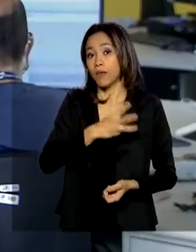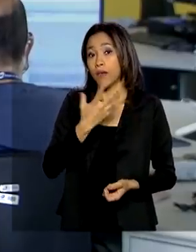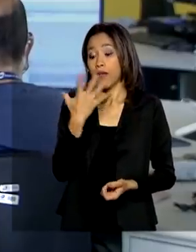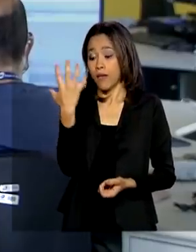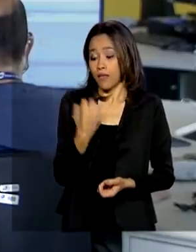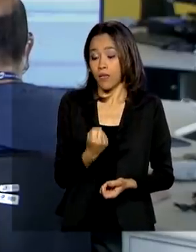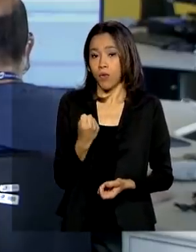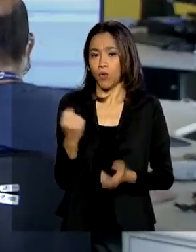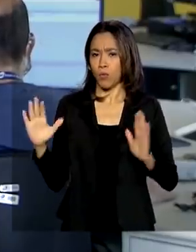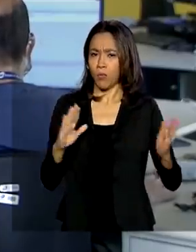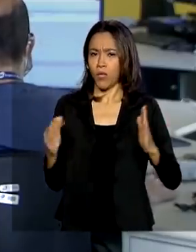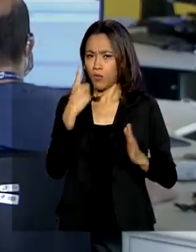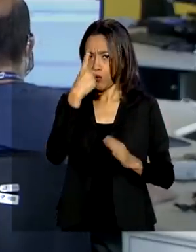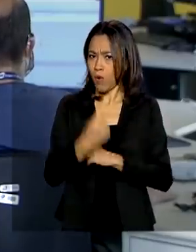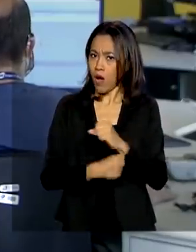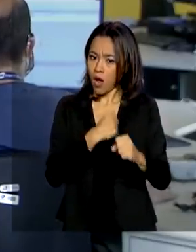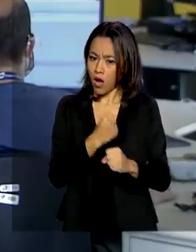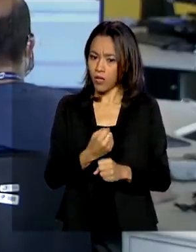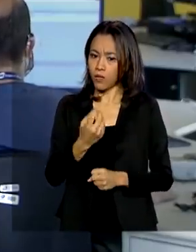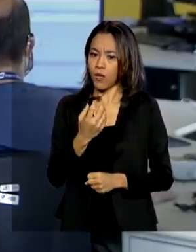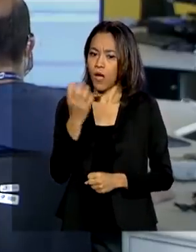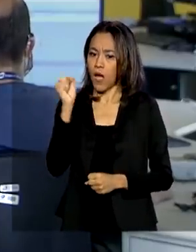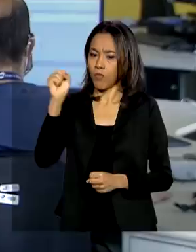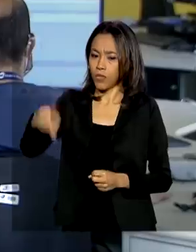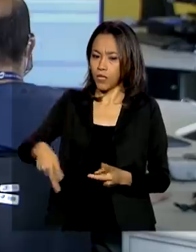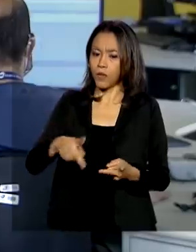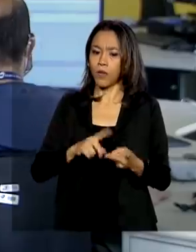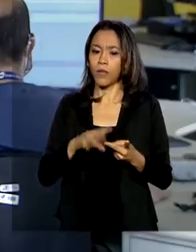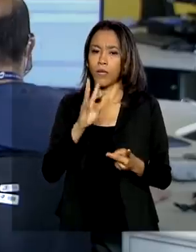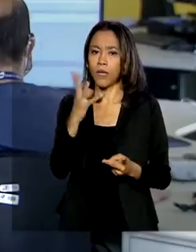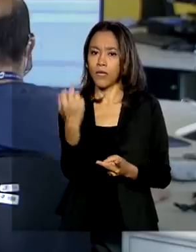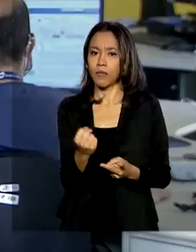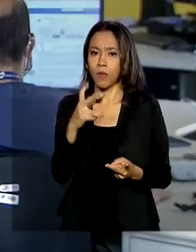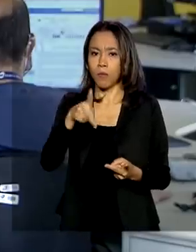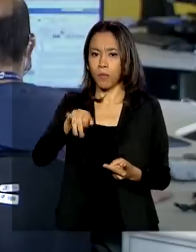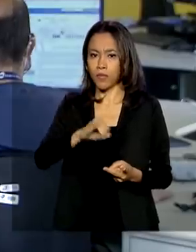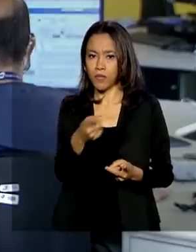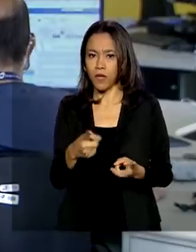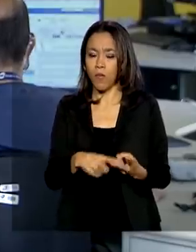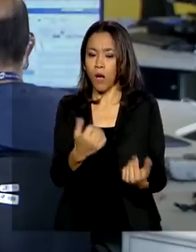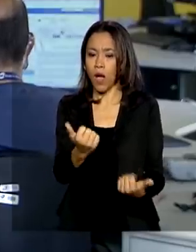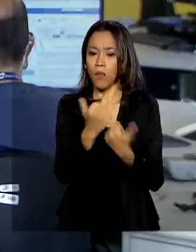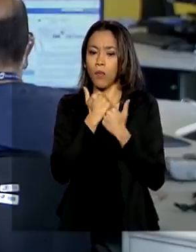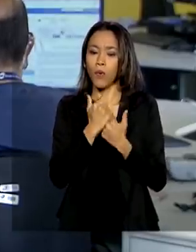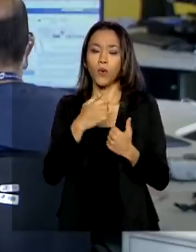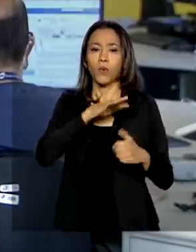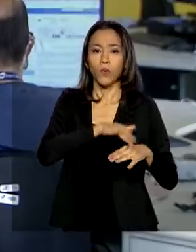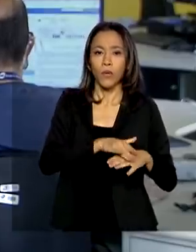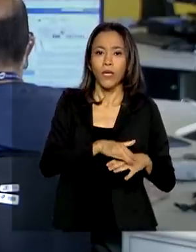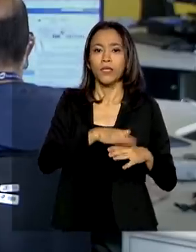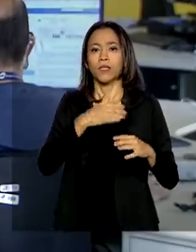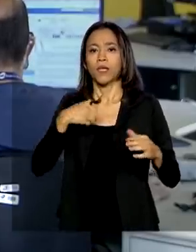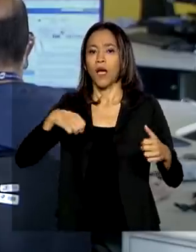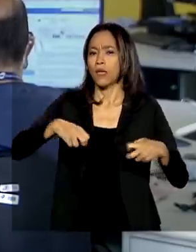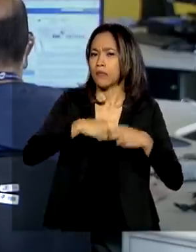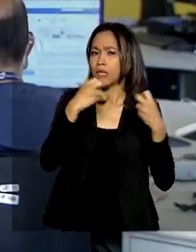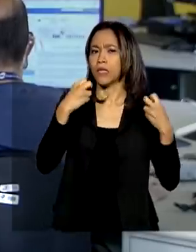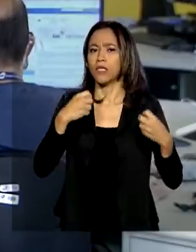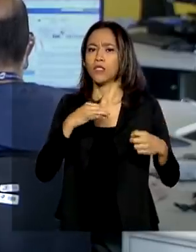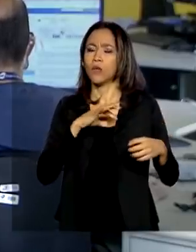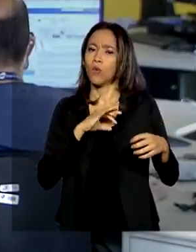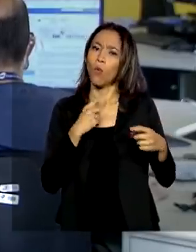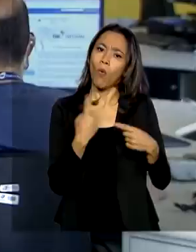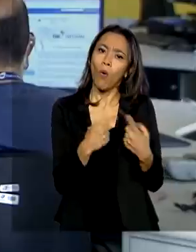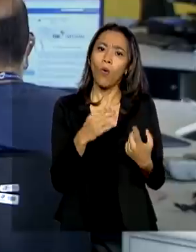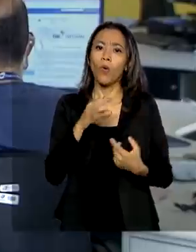o ano aposentadoria, pensão por morte, auxílio doença, auxílio acidente ou auxílio reclusão. Voltamos